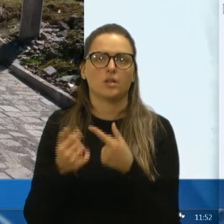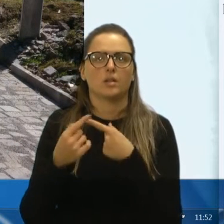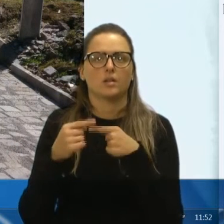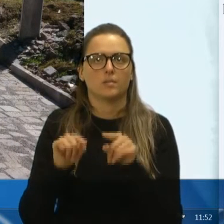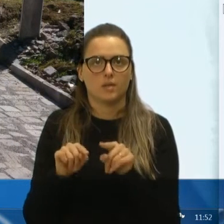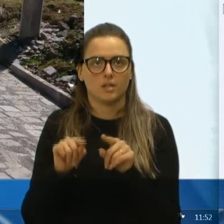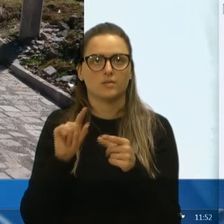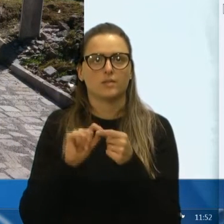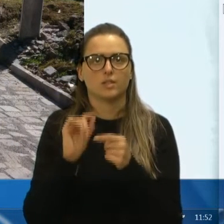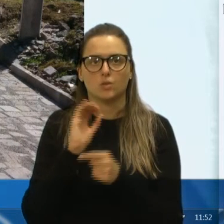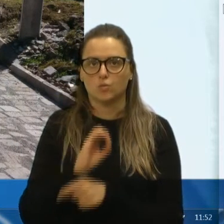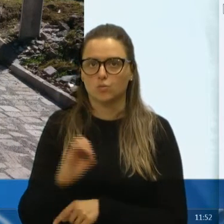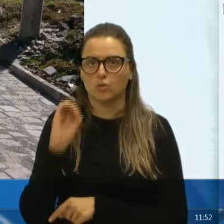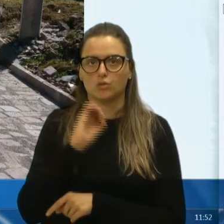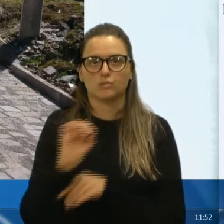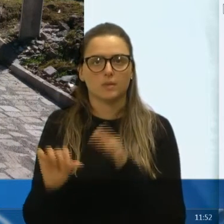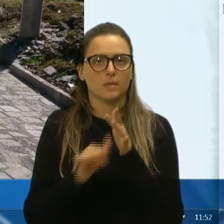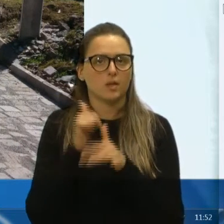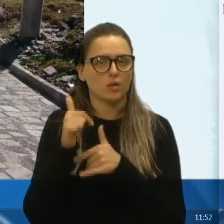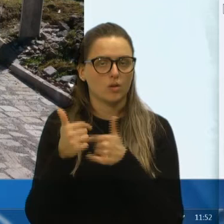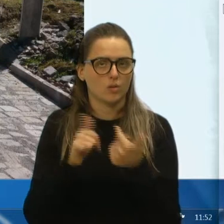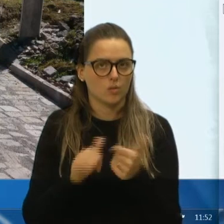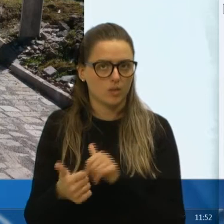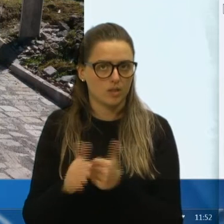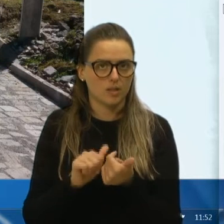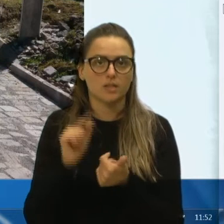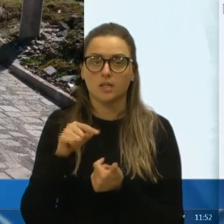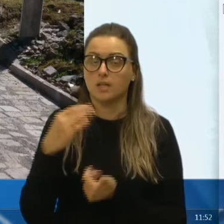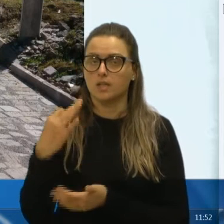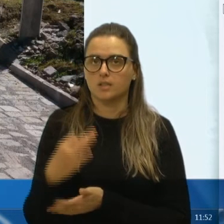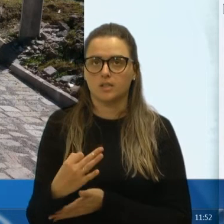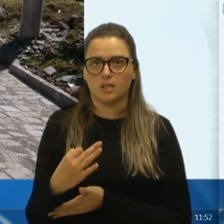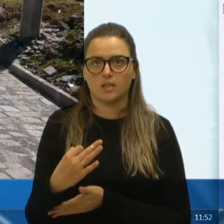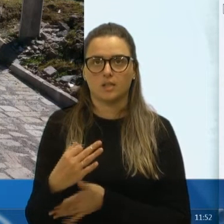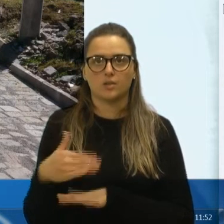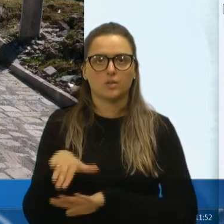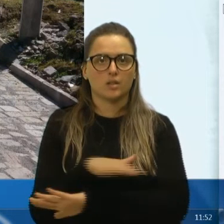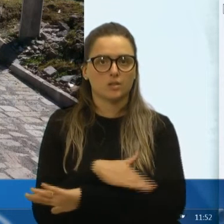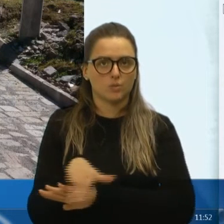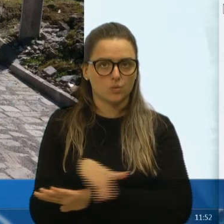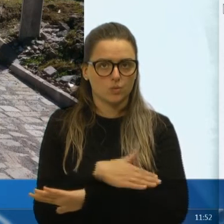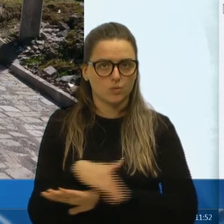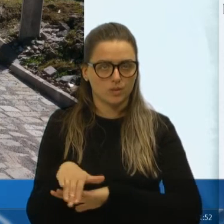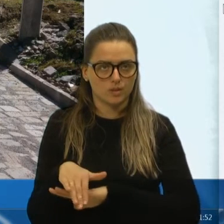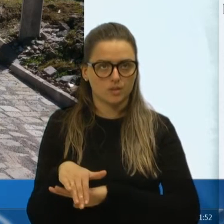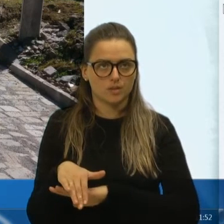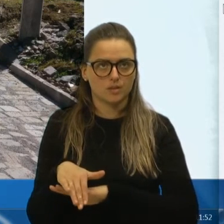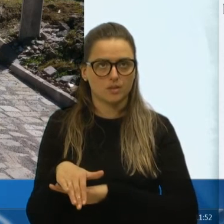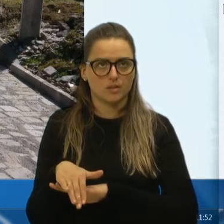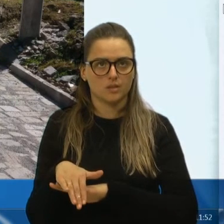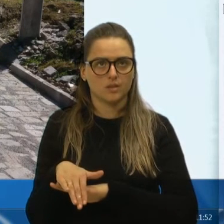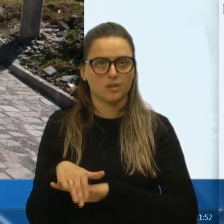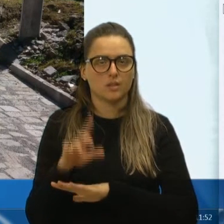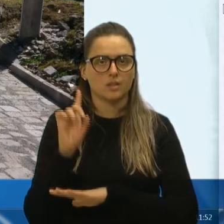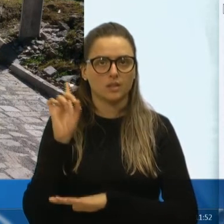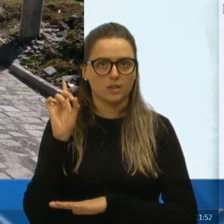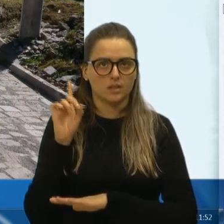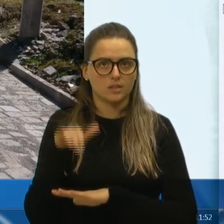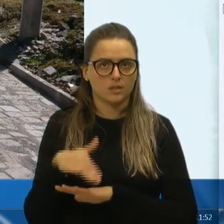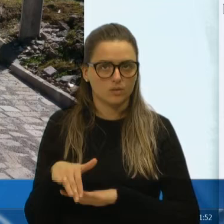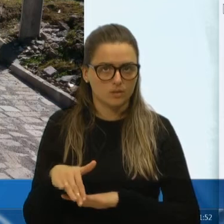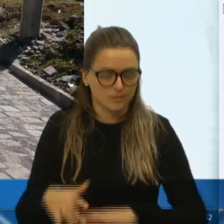o serviço, ótimo, da melhor qualidade, e, com certeza, essas ruas aqui, que vão falar aqui,